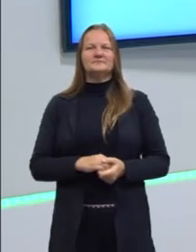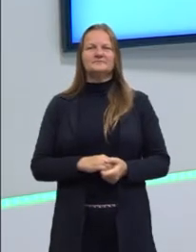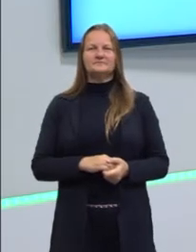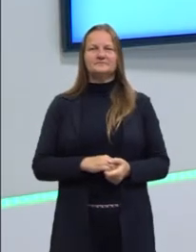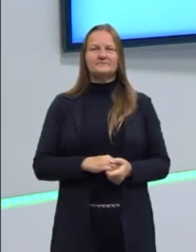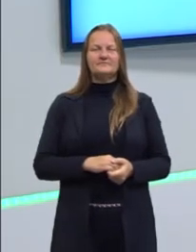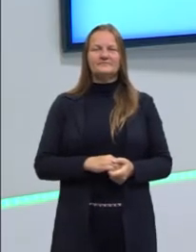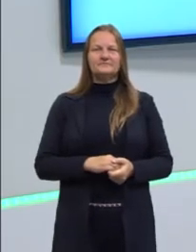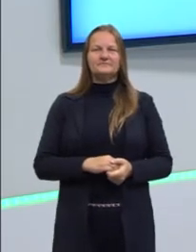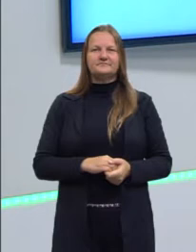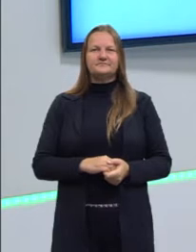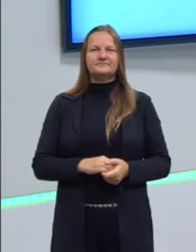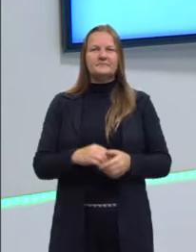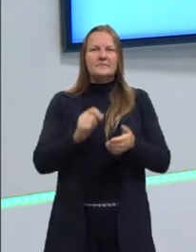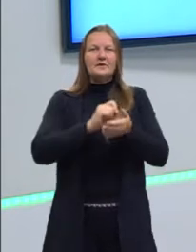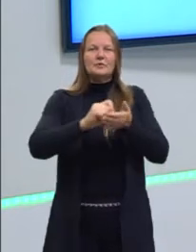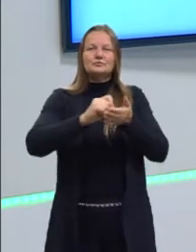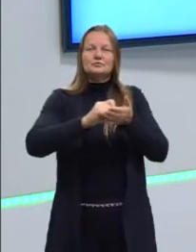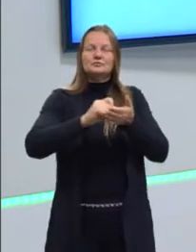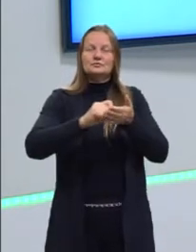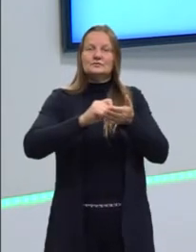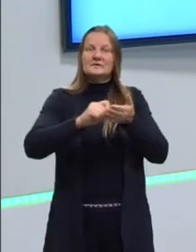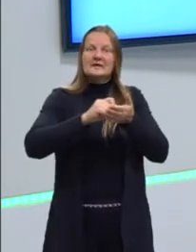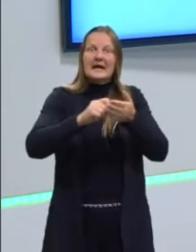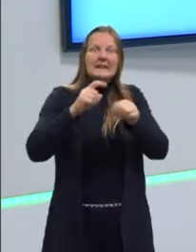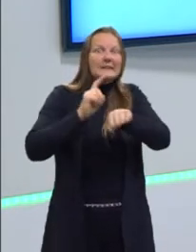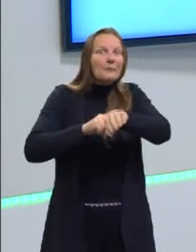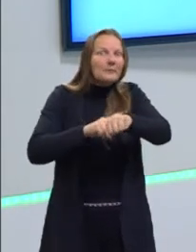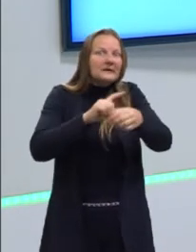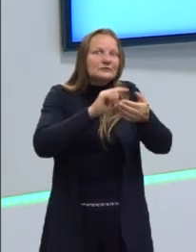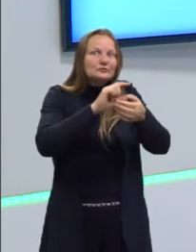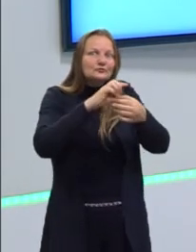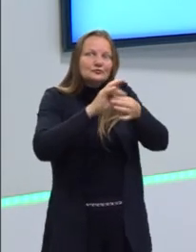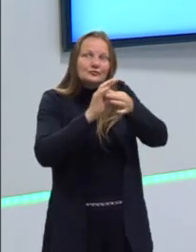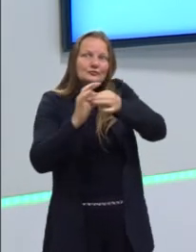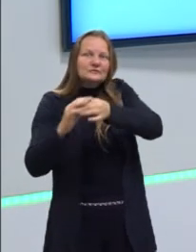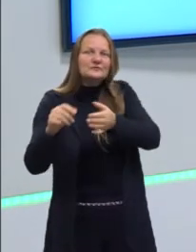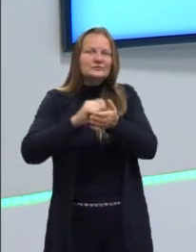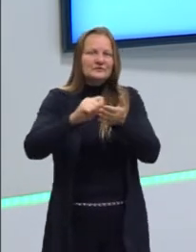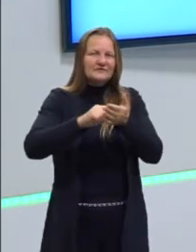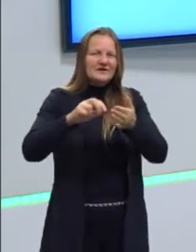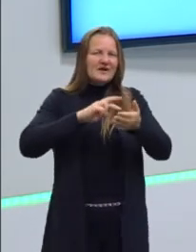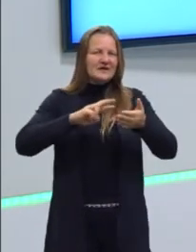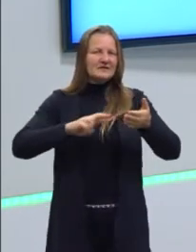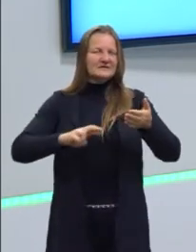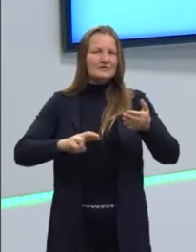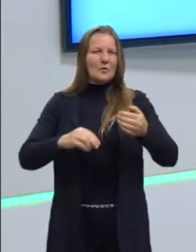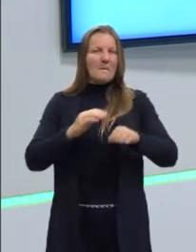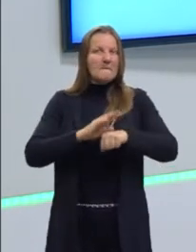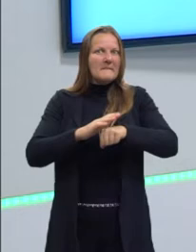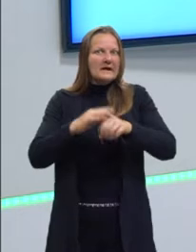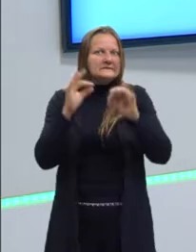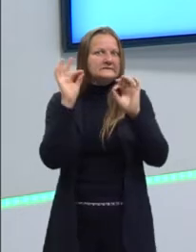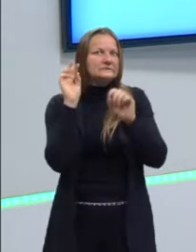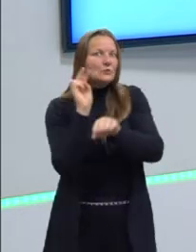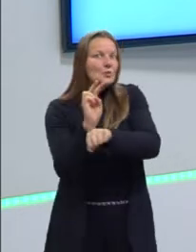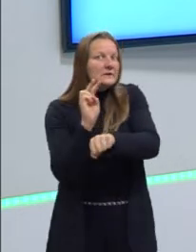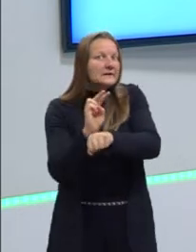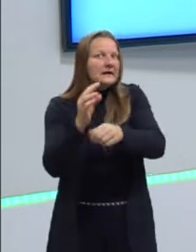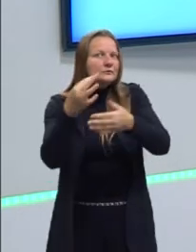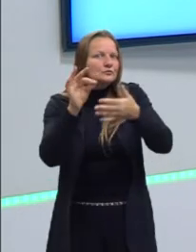A gente substitui por os fins justificam os meios. Fica lindo, bonito, está tudo certo.